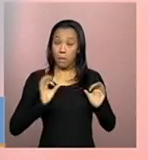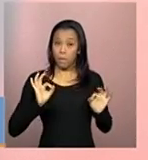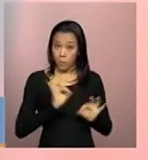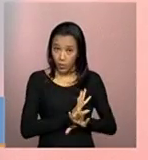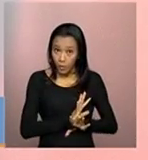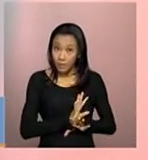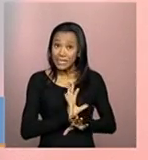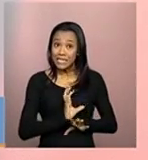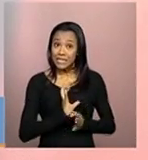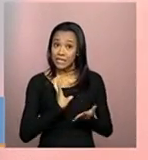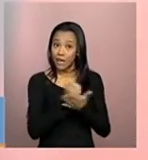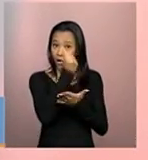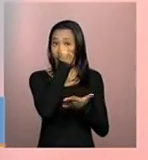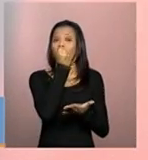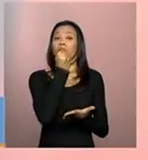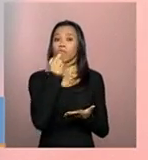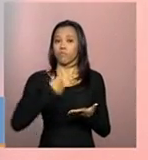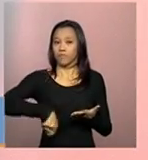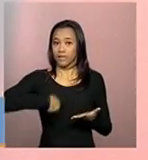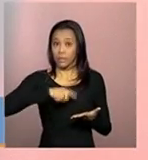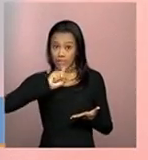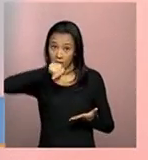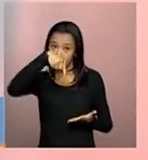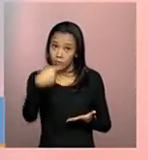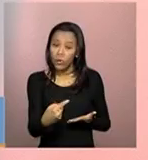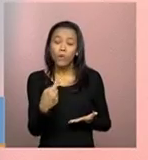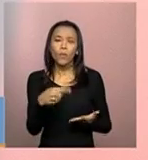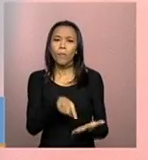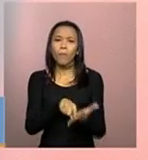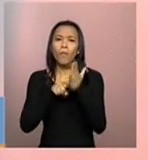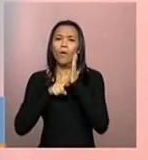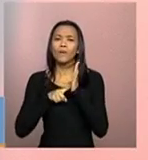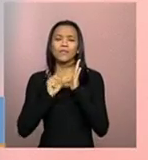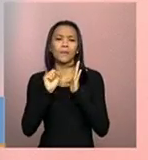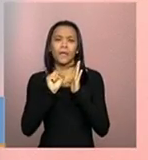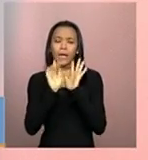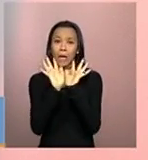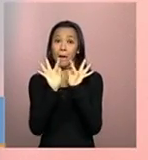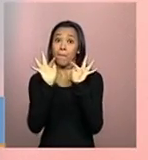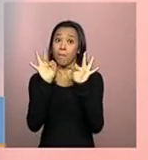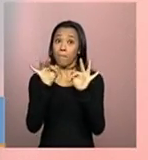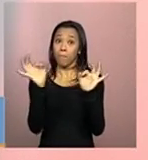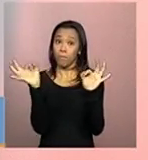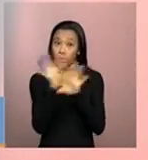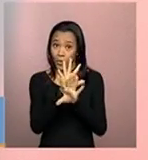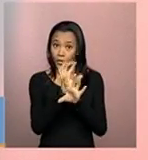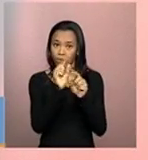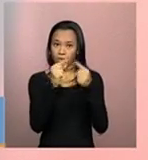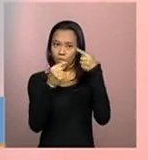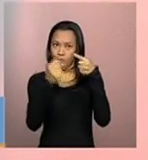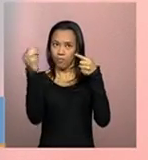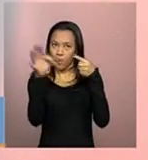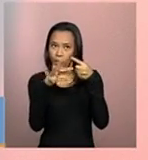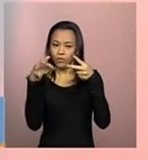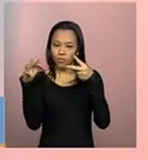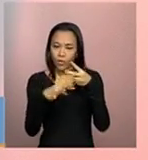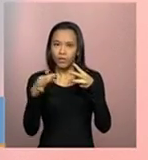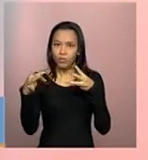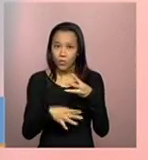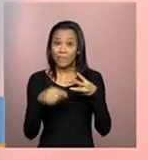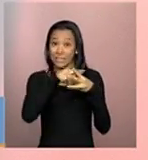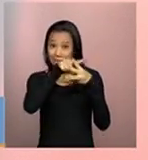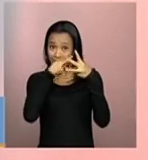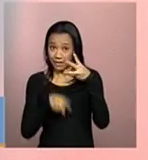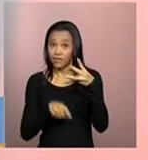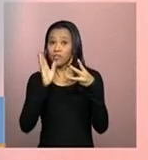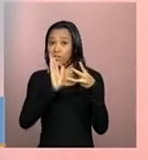salva. Ao salvar, ela vai aparecer o status concluído por sessão. Quando você finalizar as três